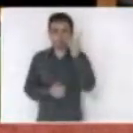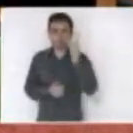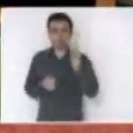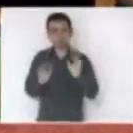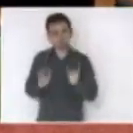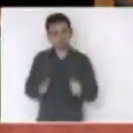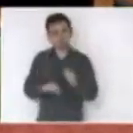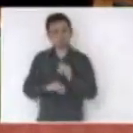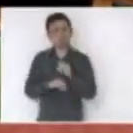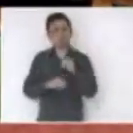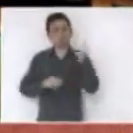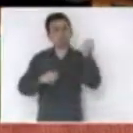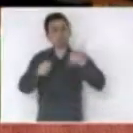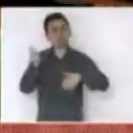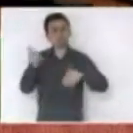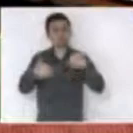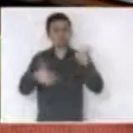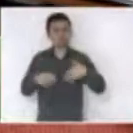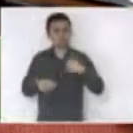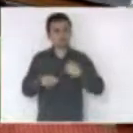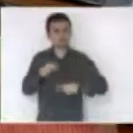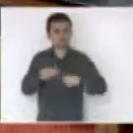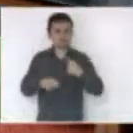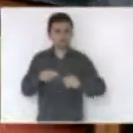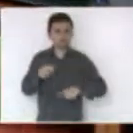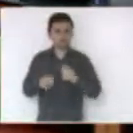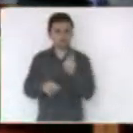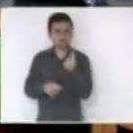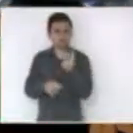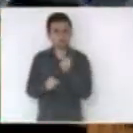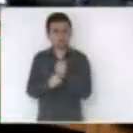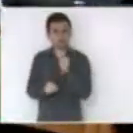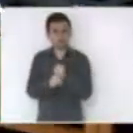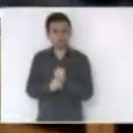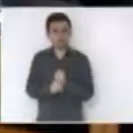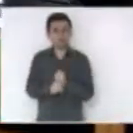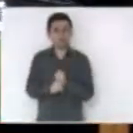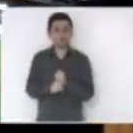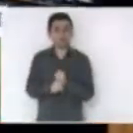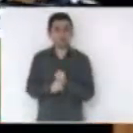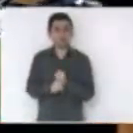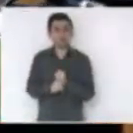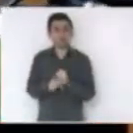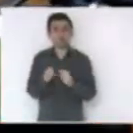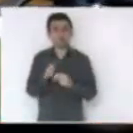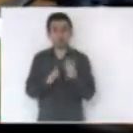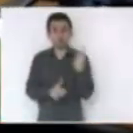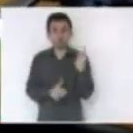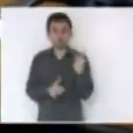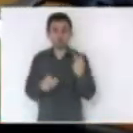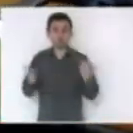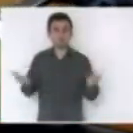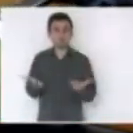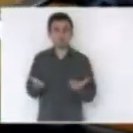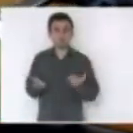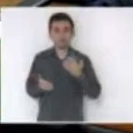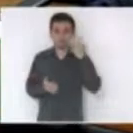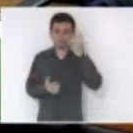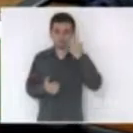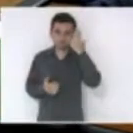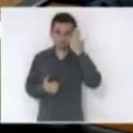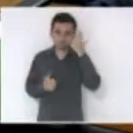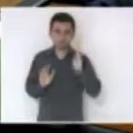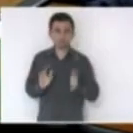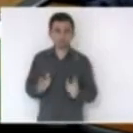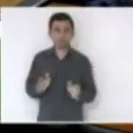já nos manifestamos na comissão de finanças por duas vezes e hoje inclusive aqui num discurso